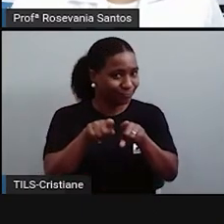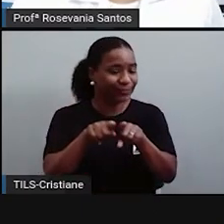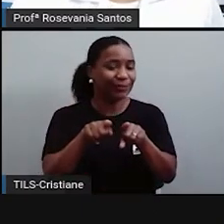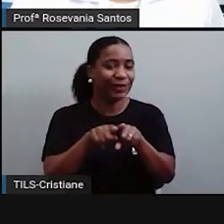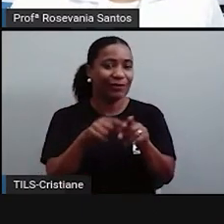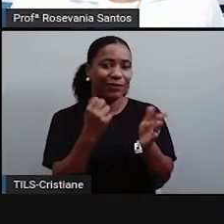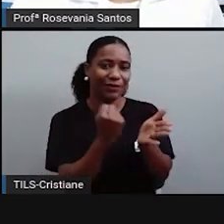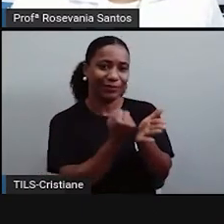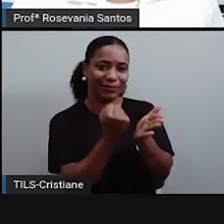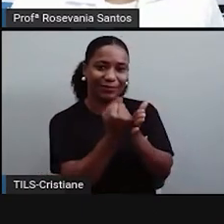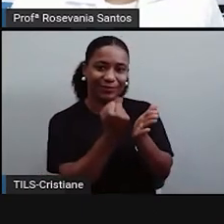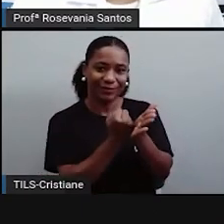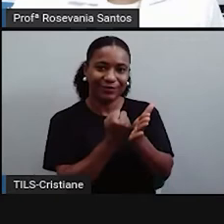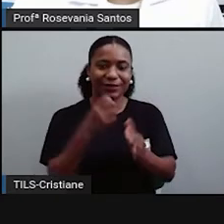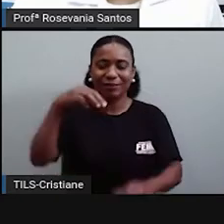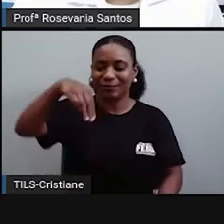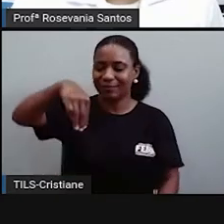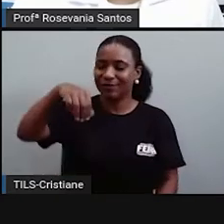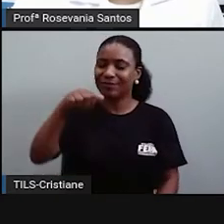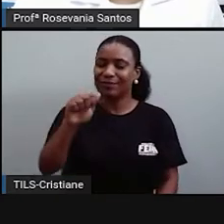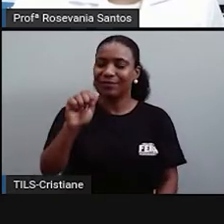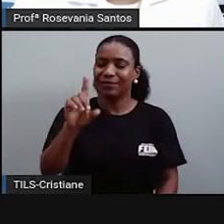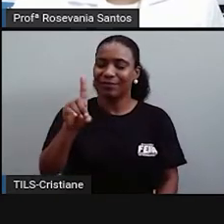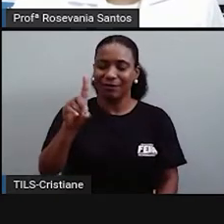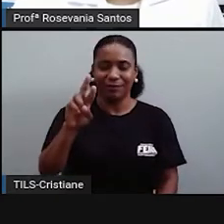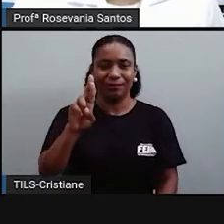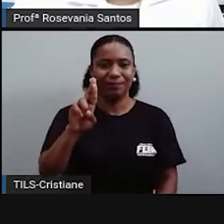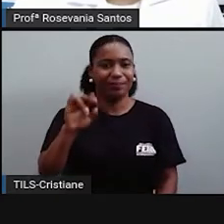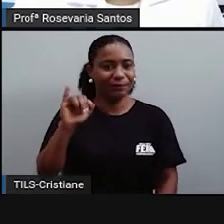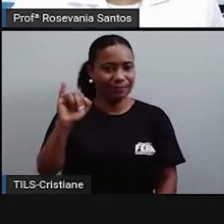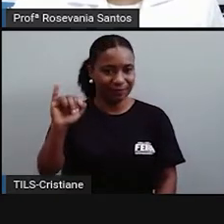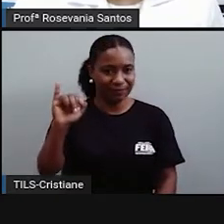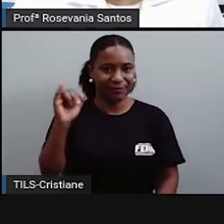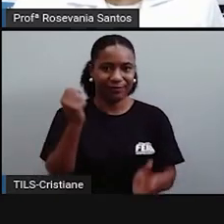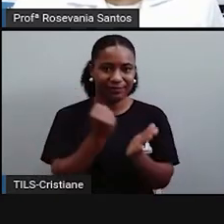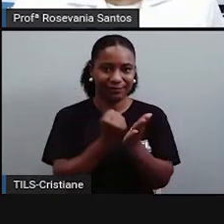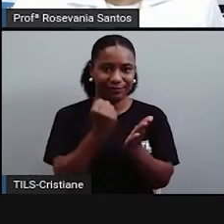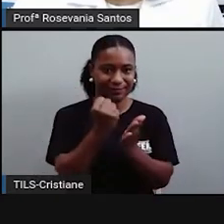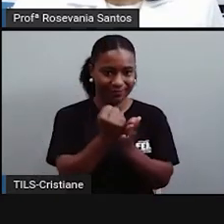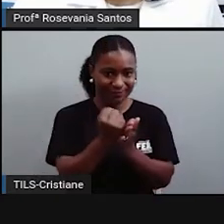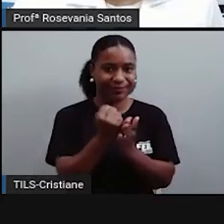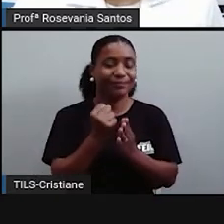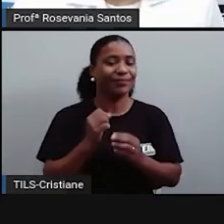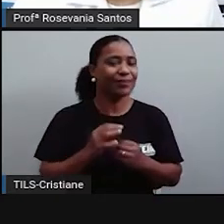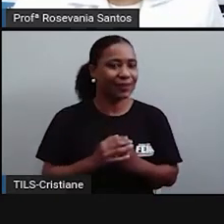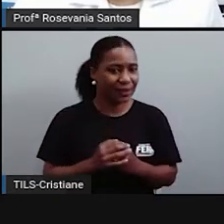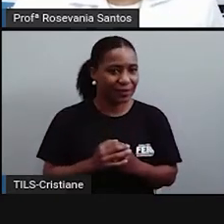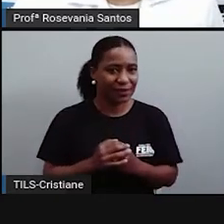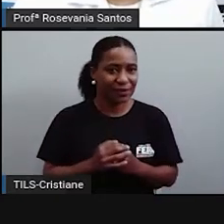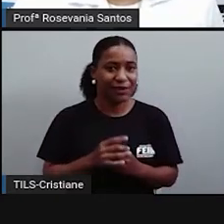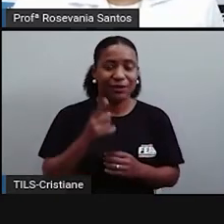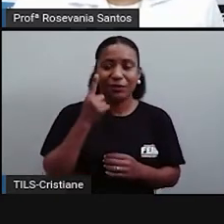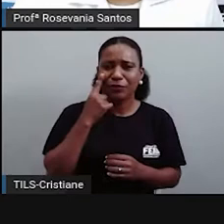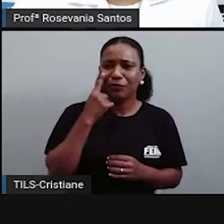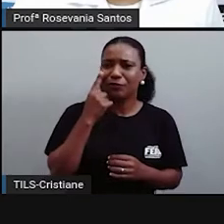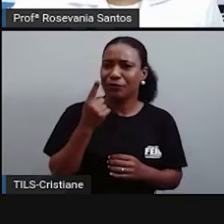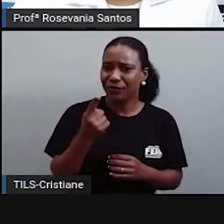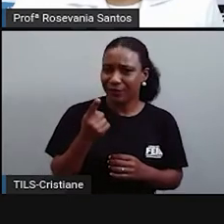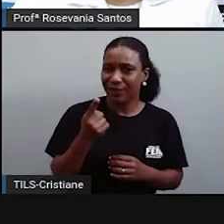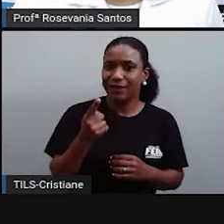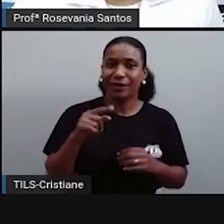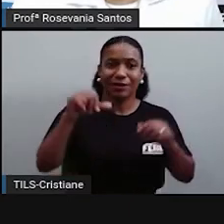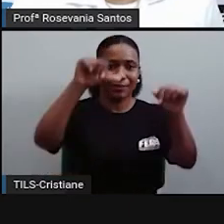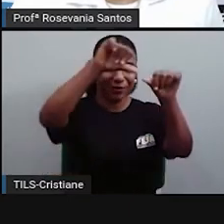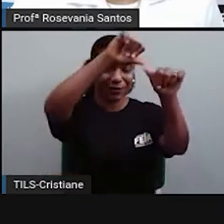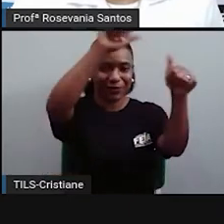é o tratado de Madrid, que garantiu a atual extensão territorial, porque, ah, mas ele vai atuar a extensão territorial, que é